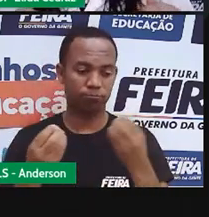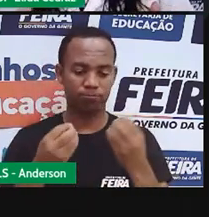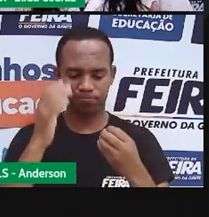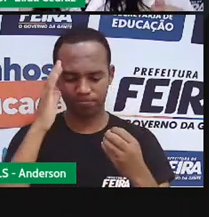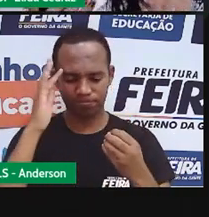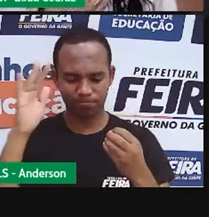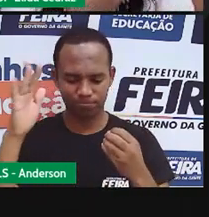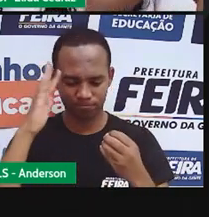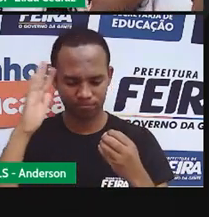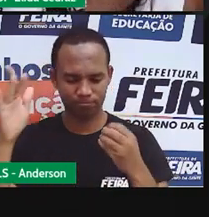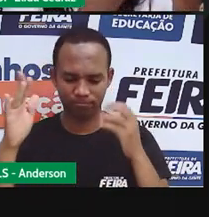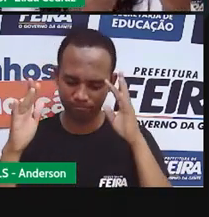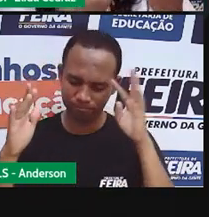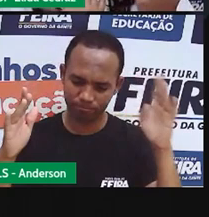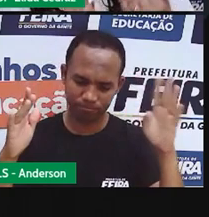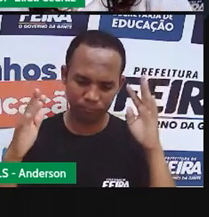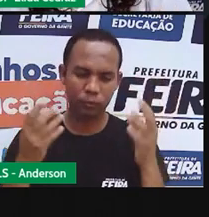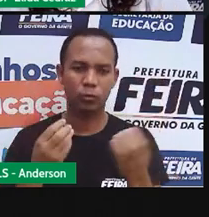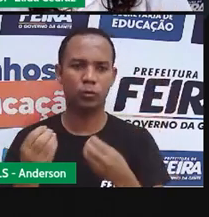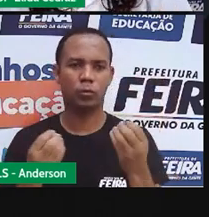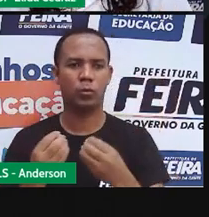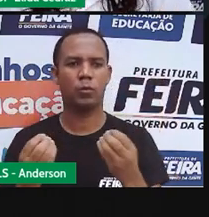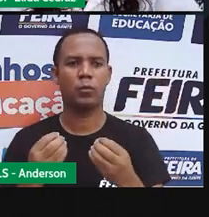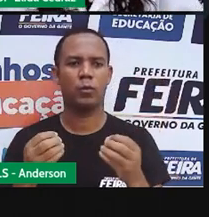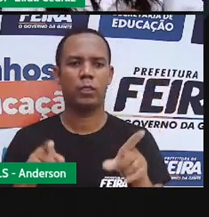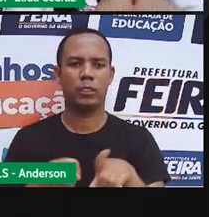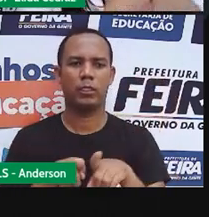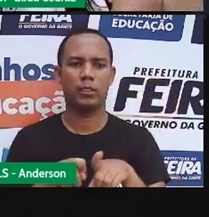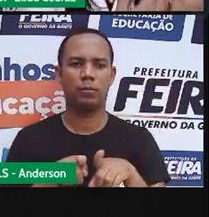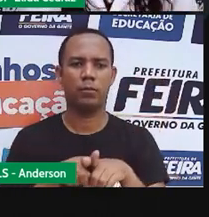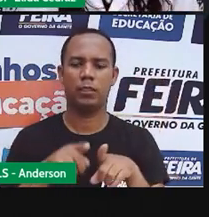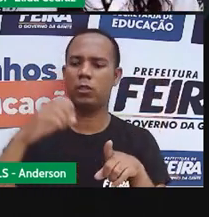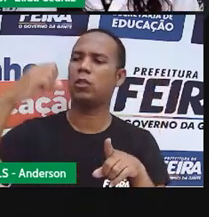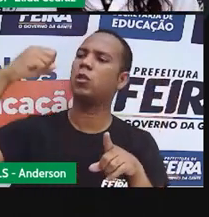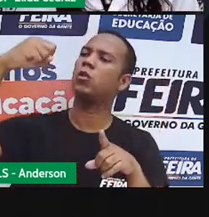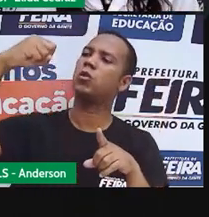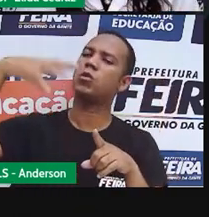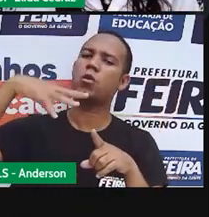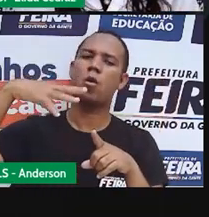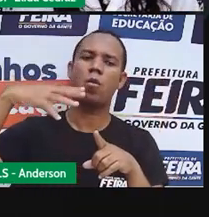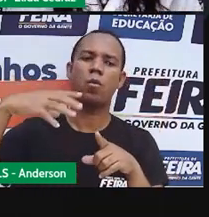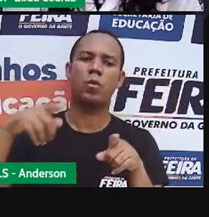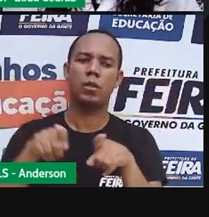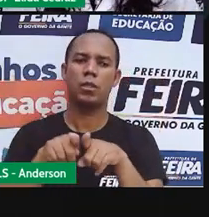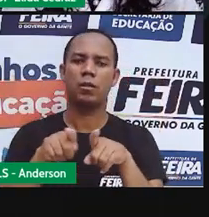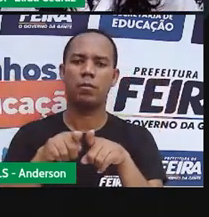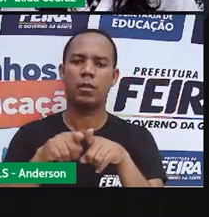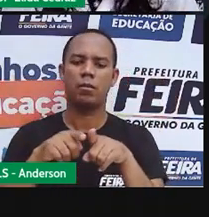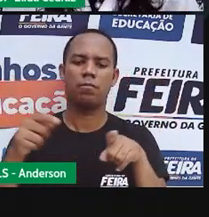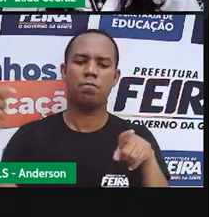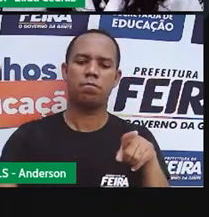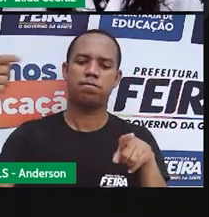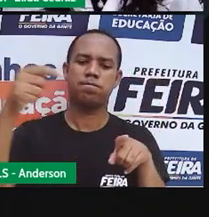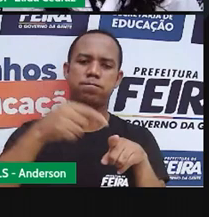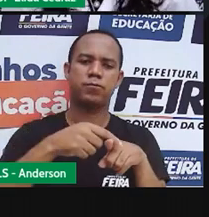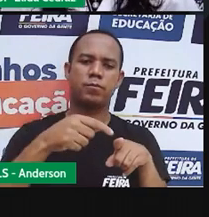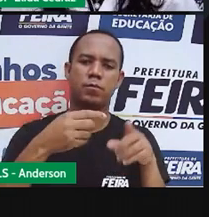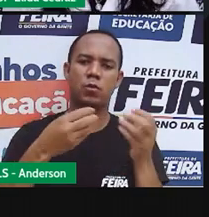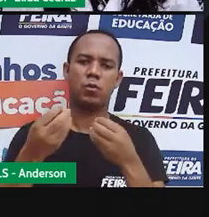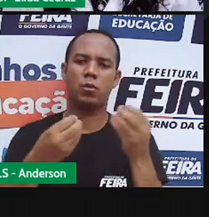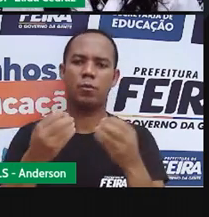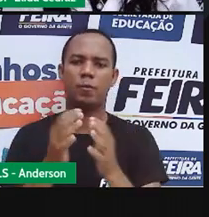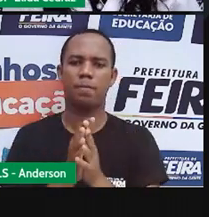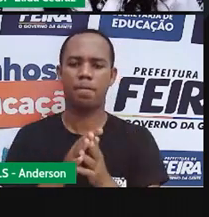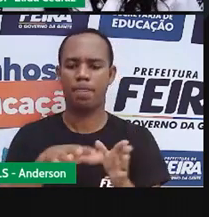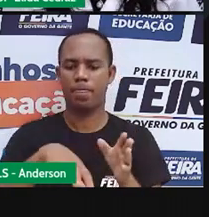superfície clara recebe a luz do sol e devolve para o ambiente. E a